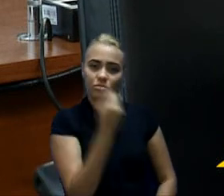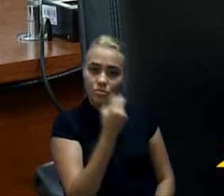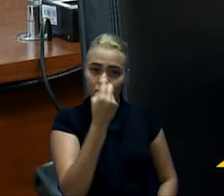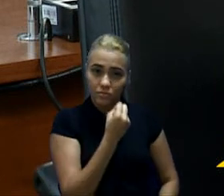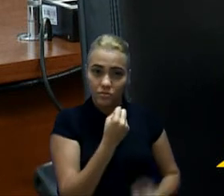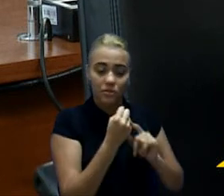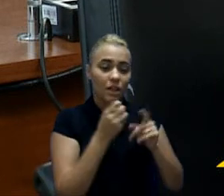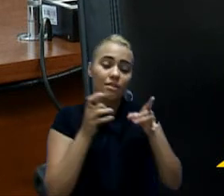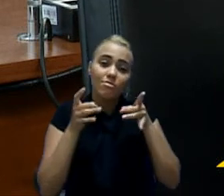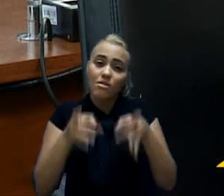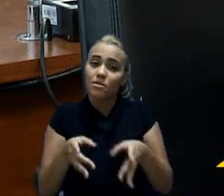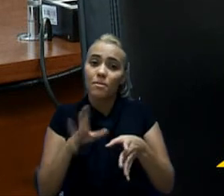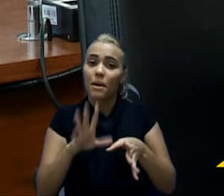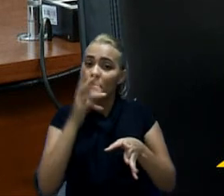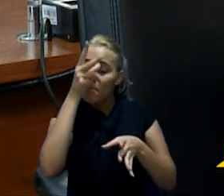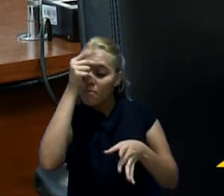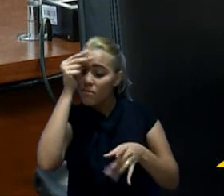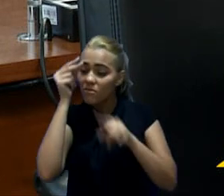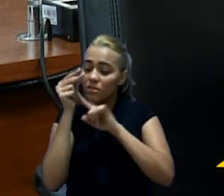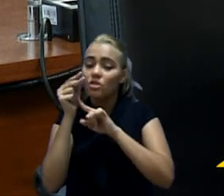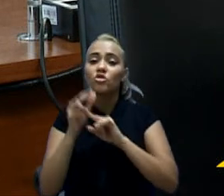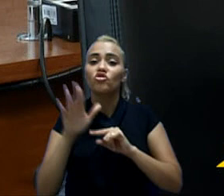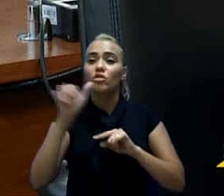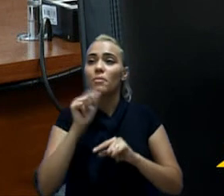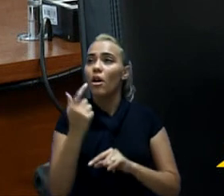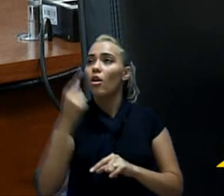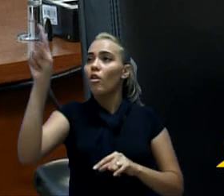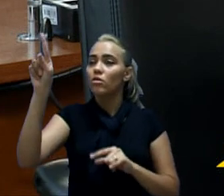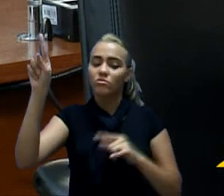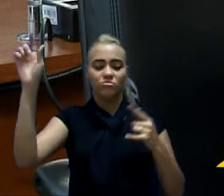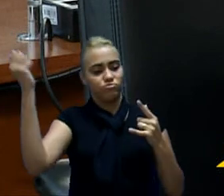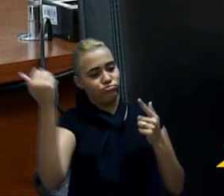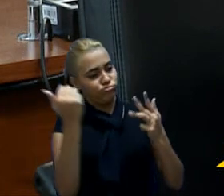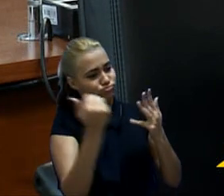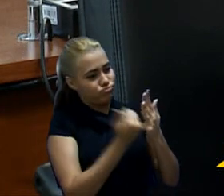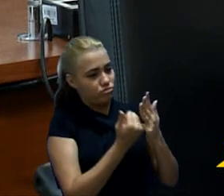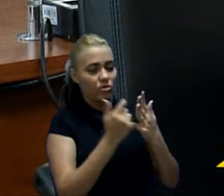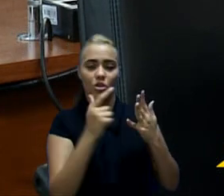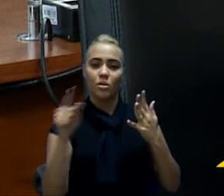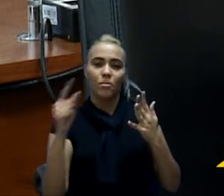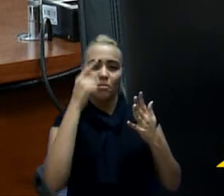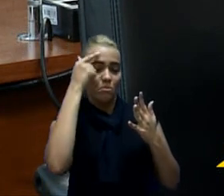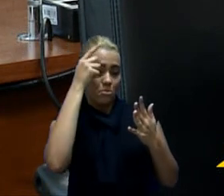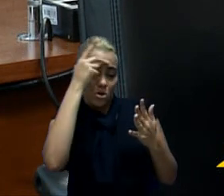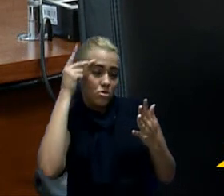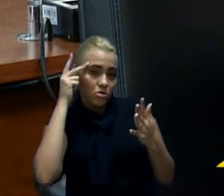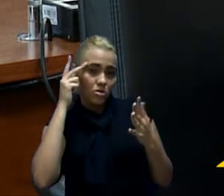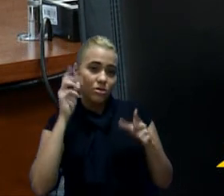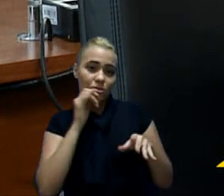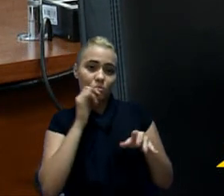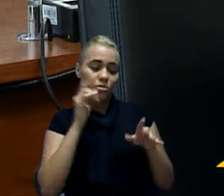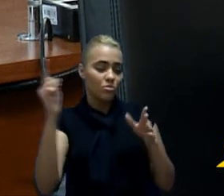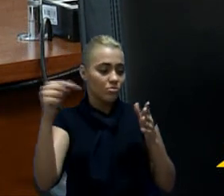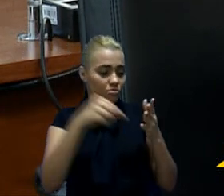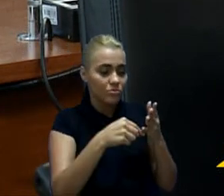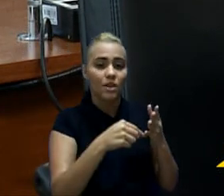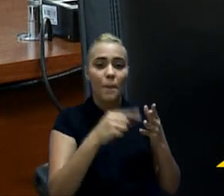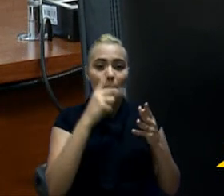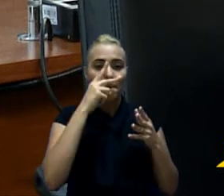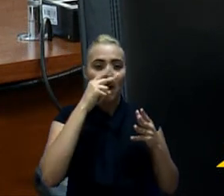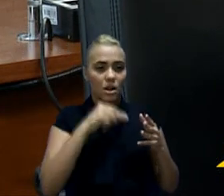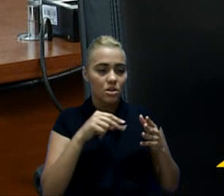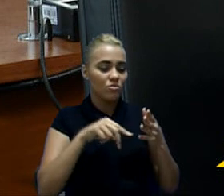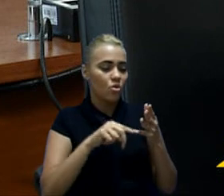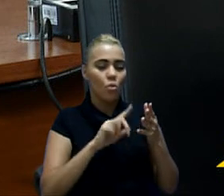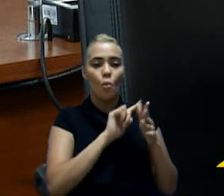A prefeitura, ela não pode chamar outro servidor, outro profissional para cumprir o cargo que está